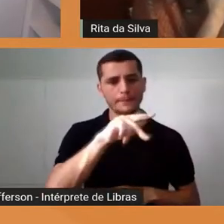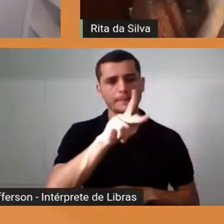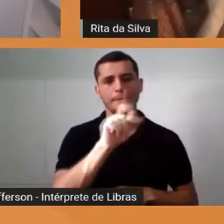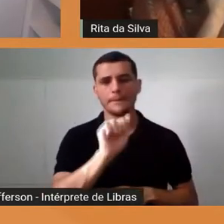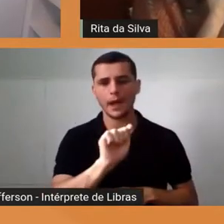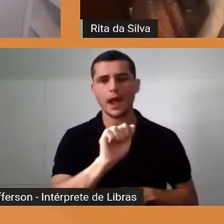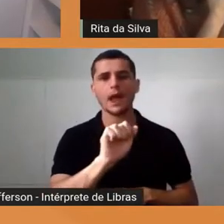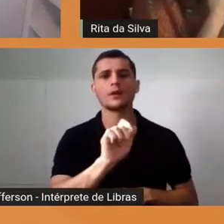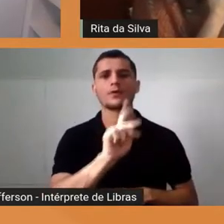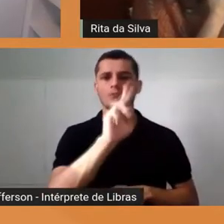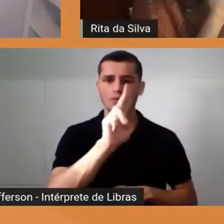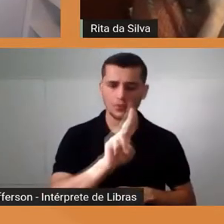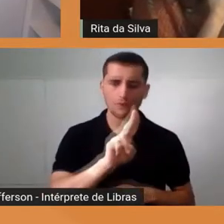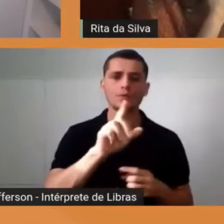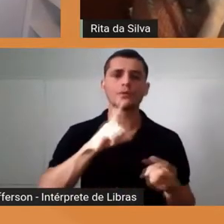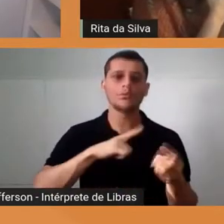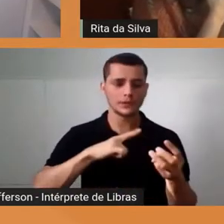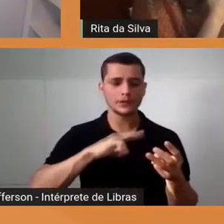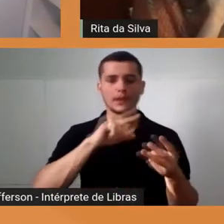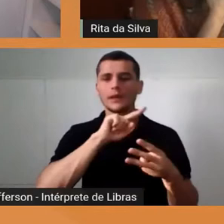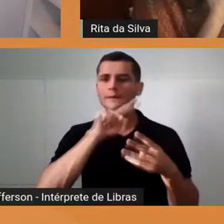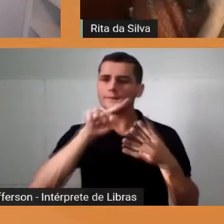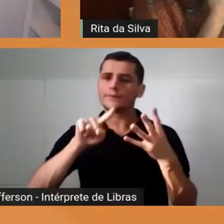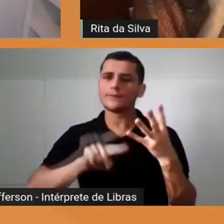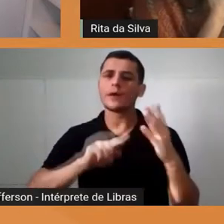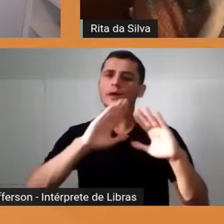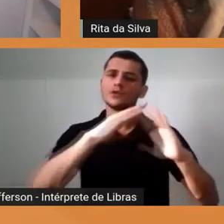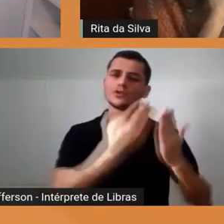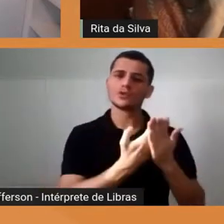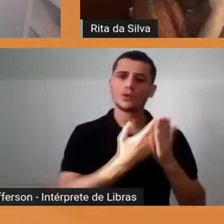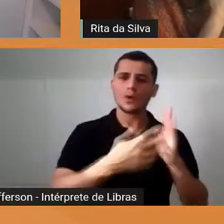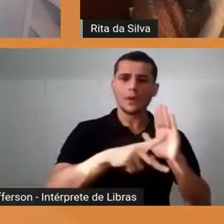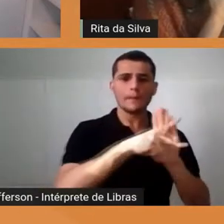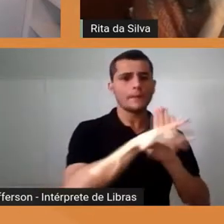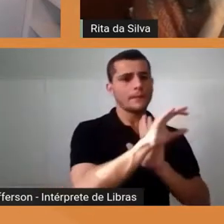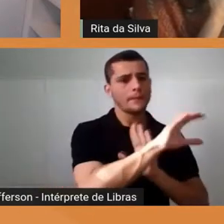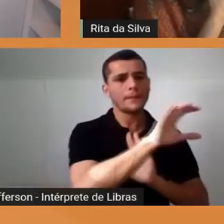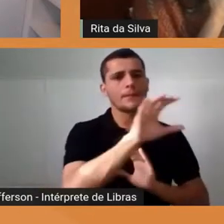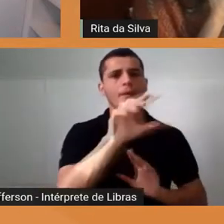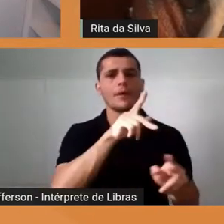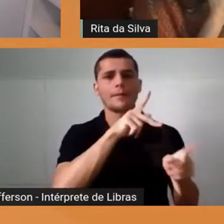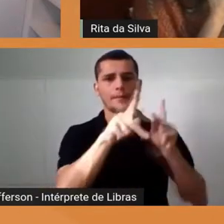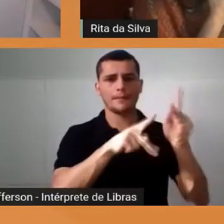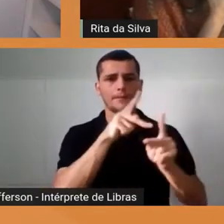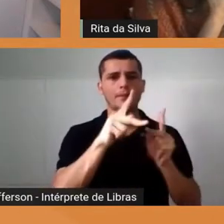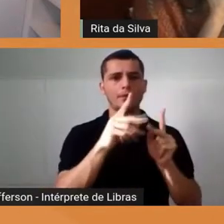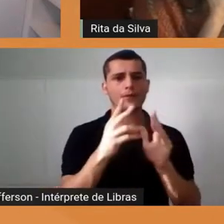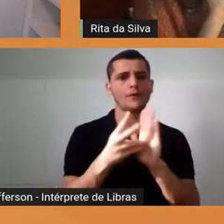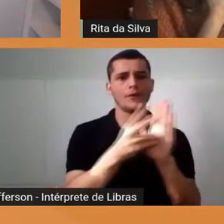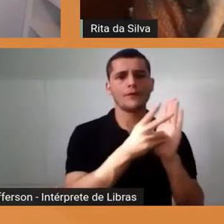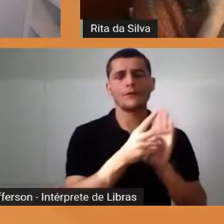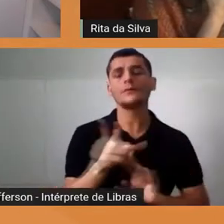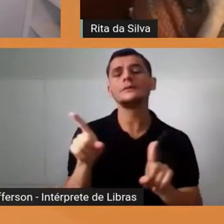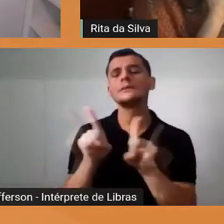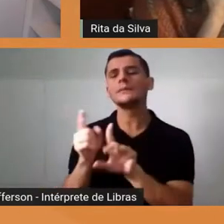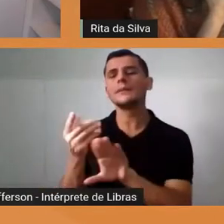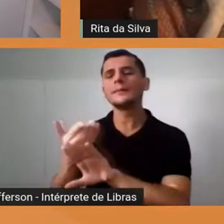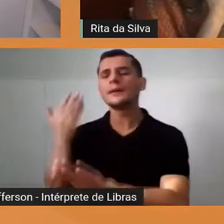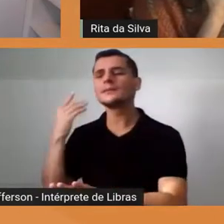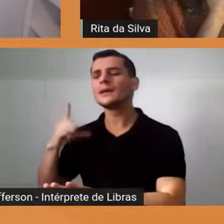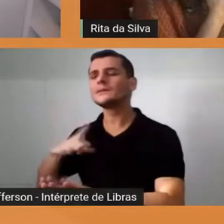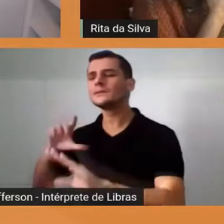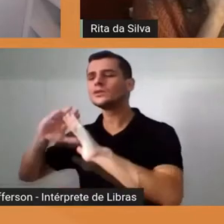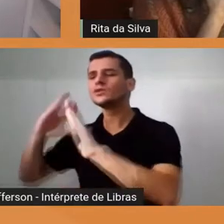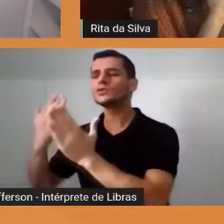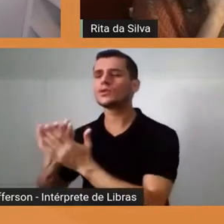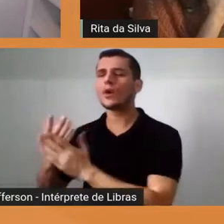escolas no Alto Rio Negro. Claro que existem muitas escolas que eram dos missionários, dos católicos, continuam com os mesmos nomes, mas